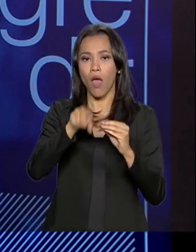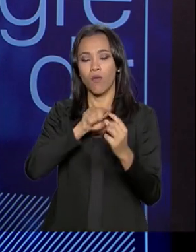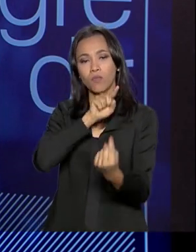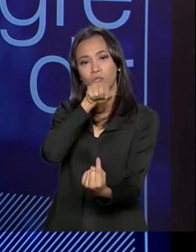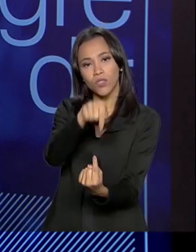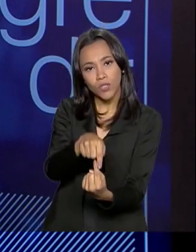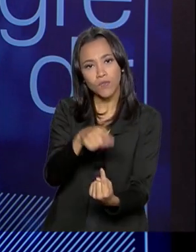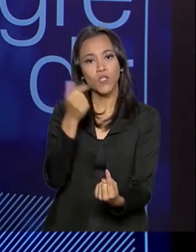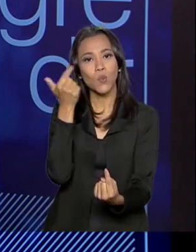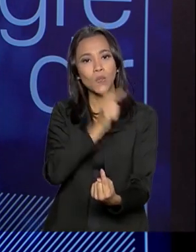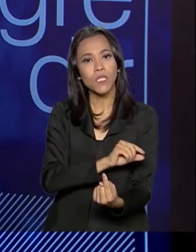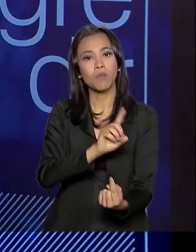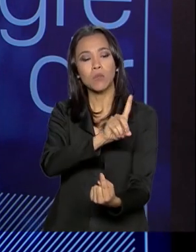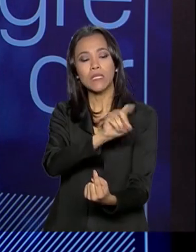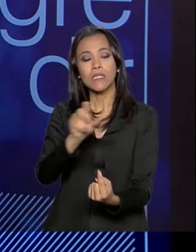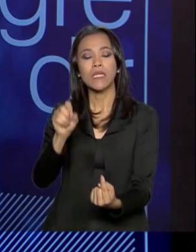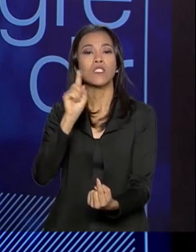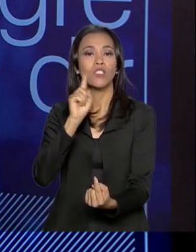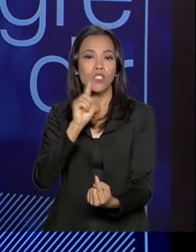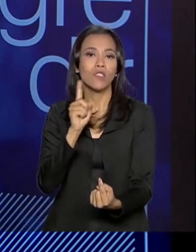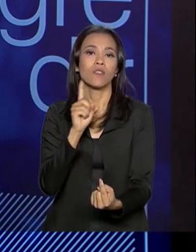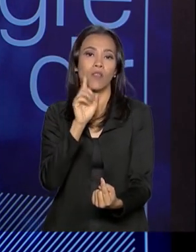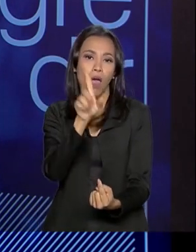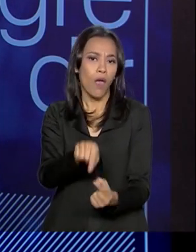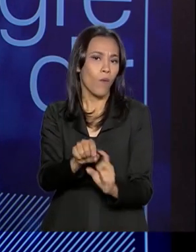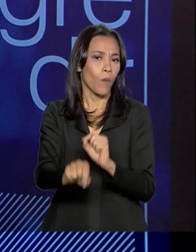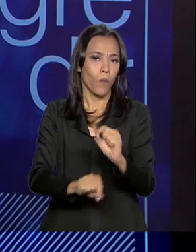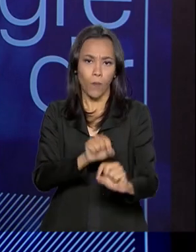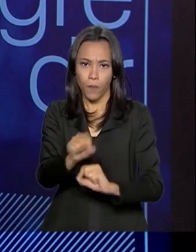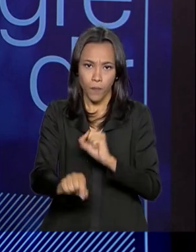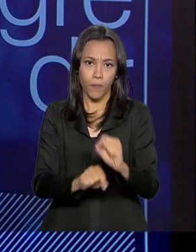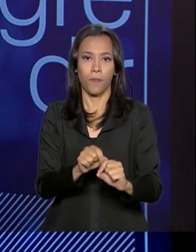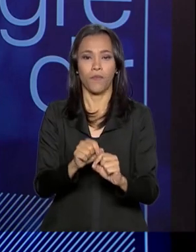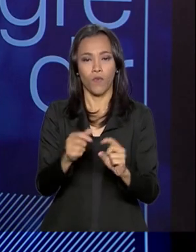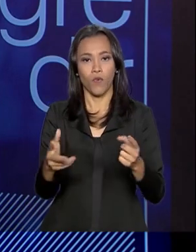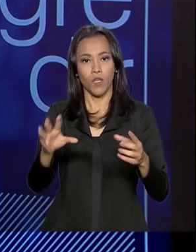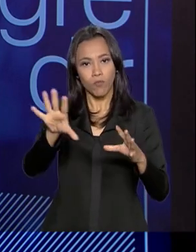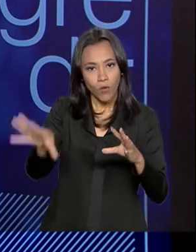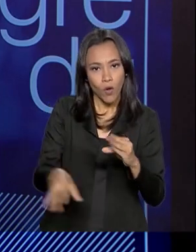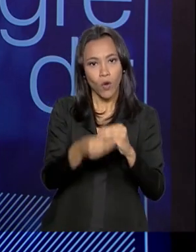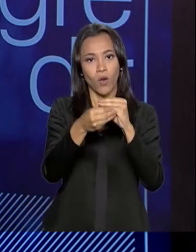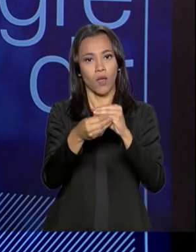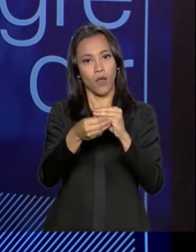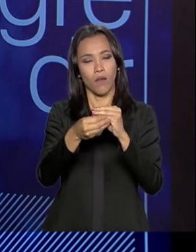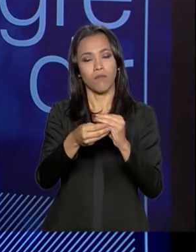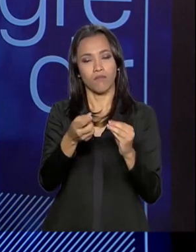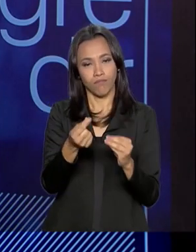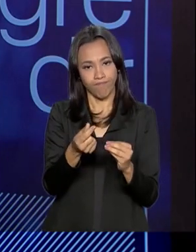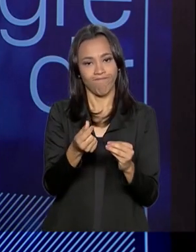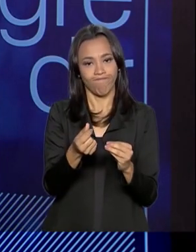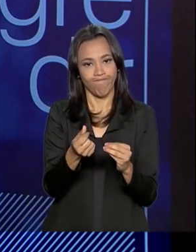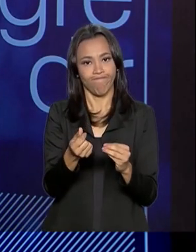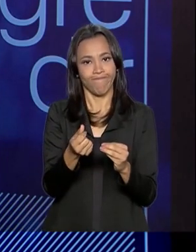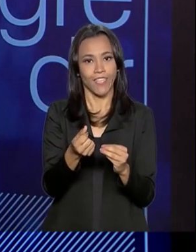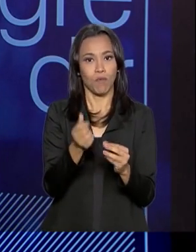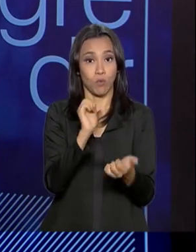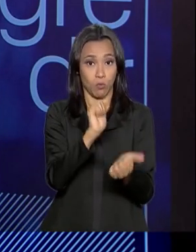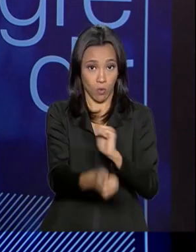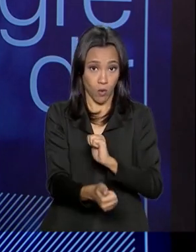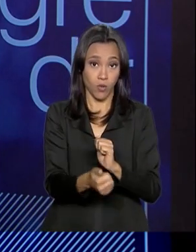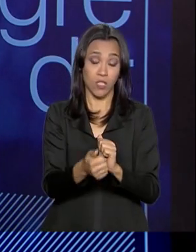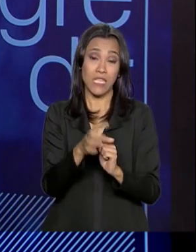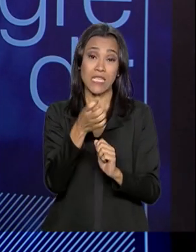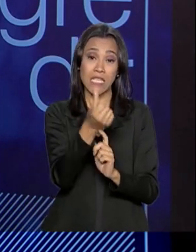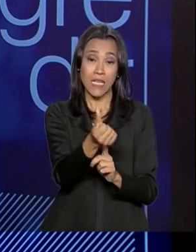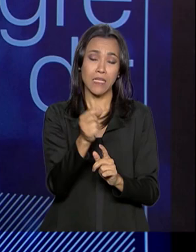atingimos nos 100 dias do presidente Bolsonaro foi recompor. Nós estamos aí com perto de 6 mil